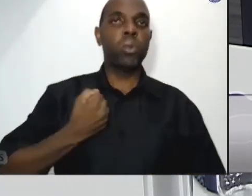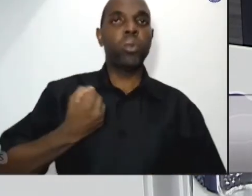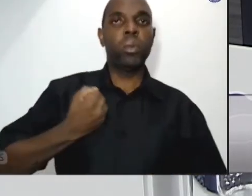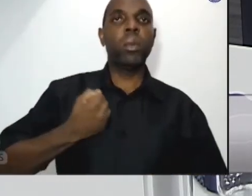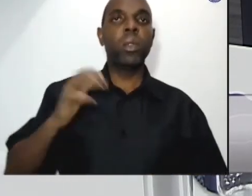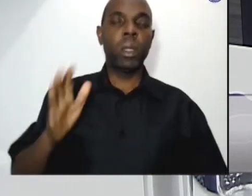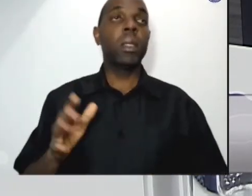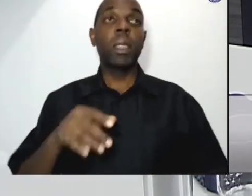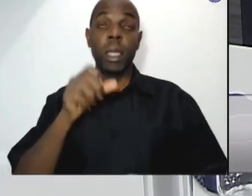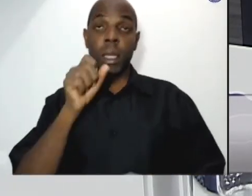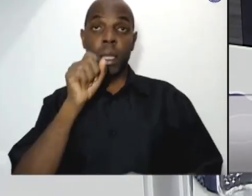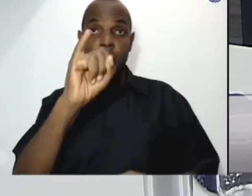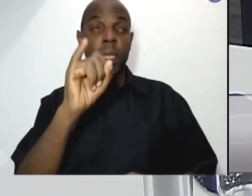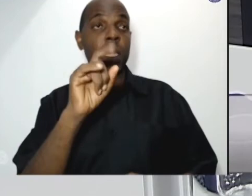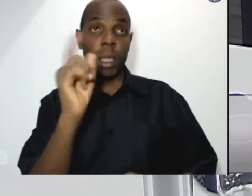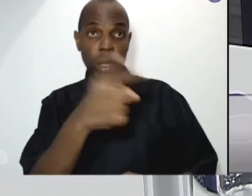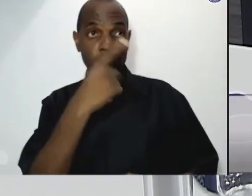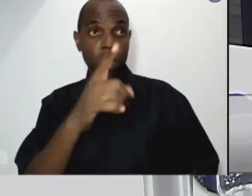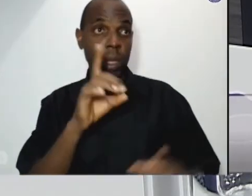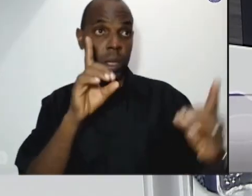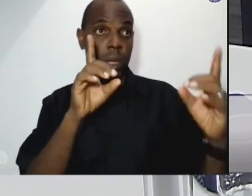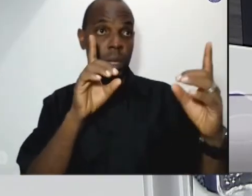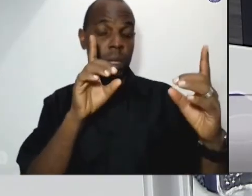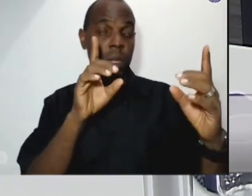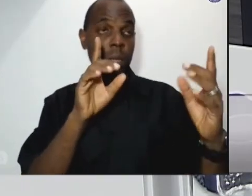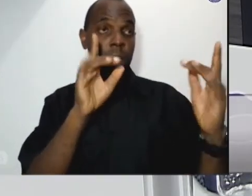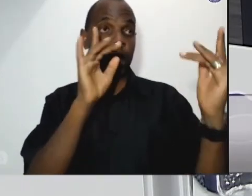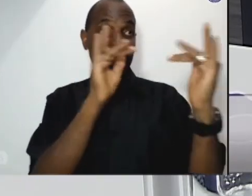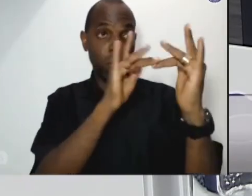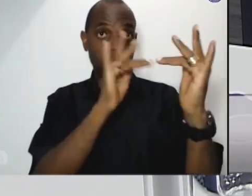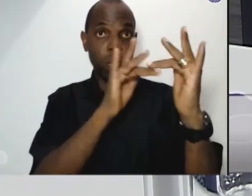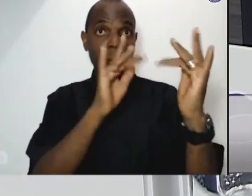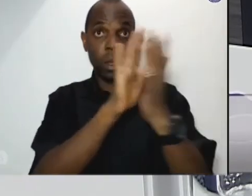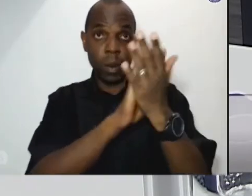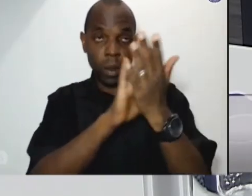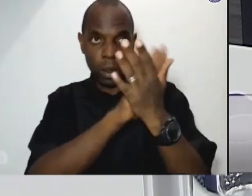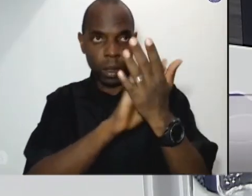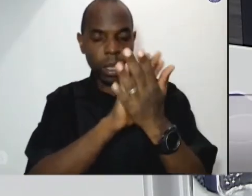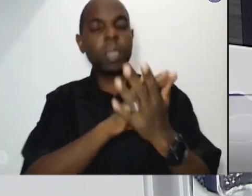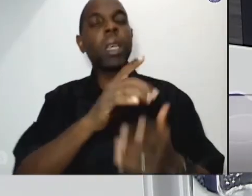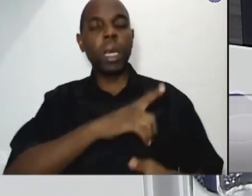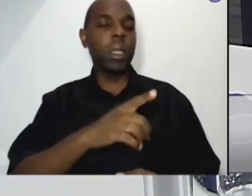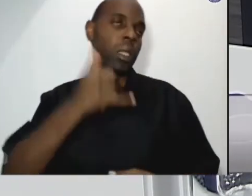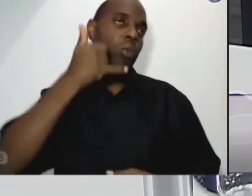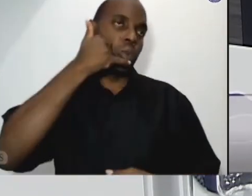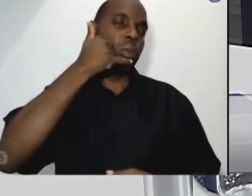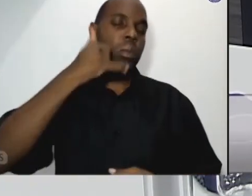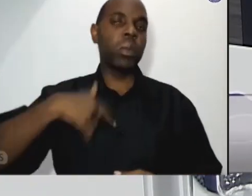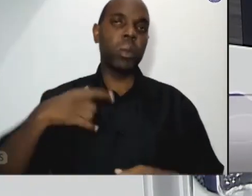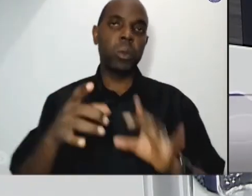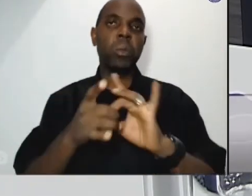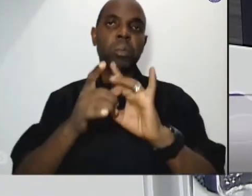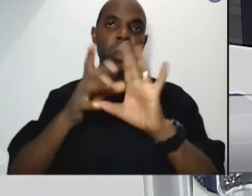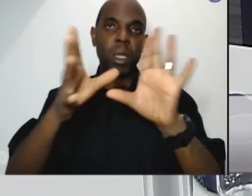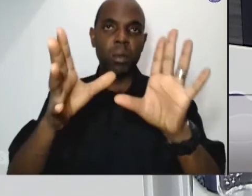então pelo número de boletins de ocorrência vocês tem ideia como tem bastante às vezes a gente não consegue chegar todas